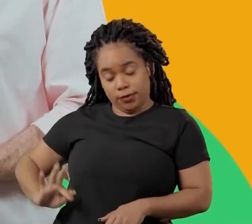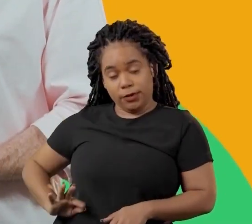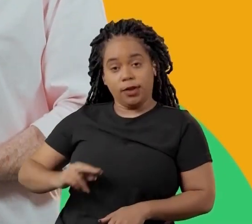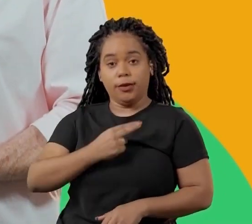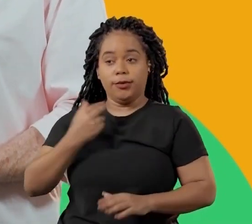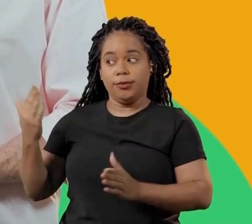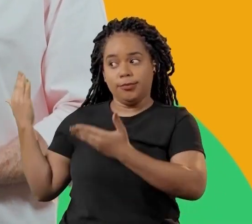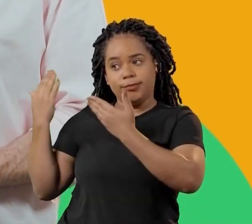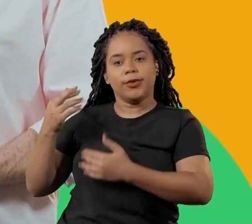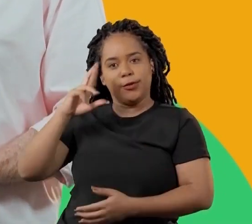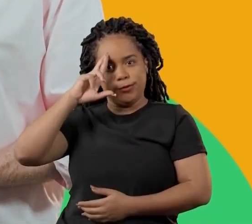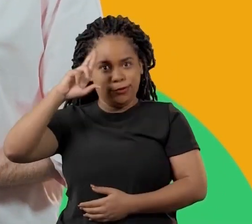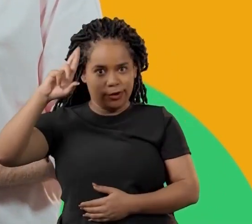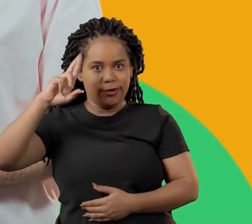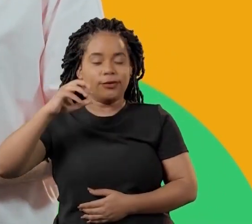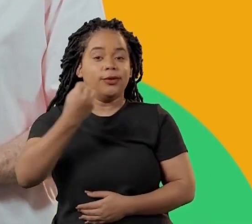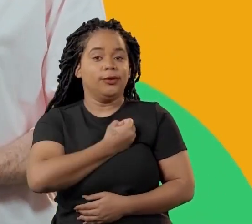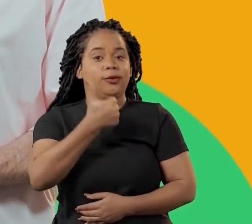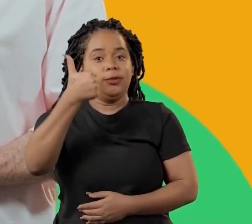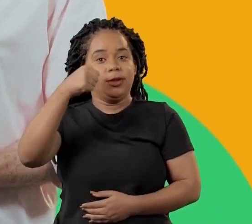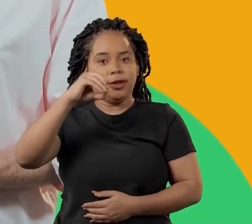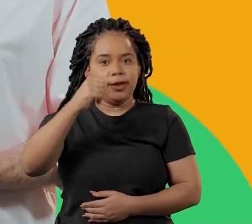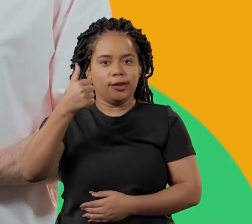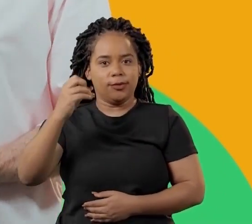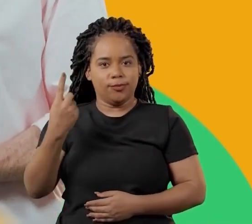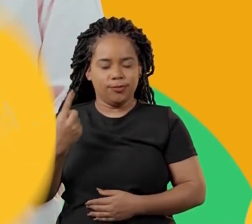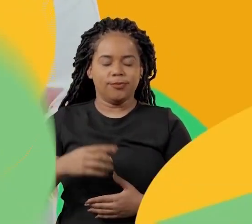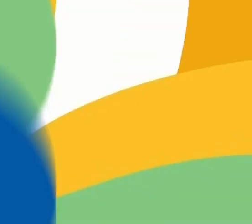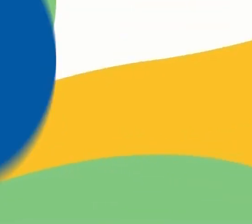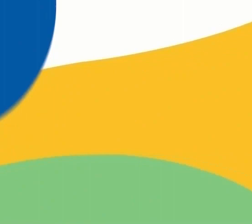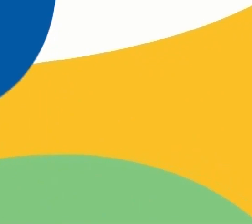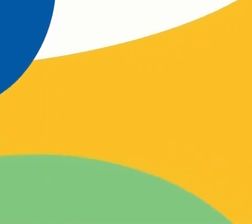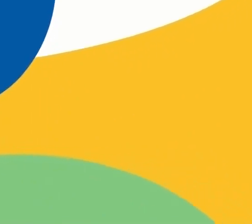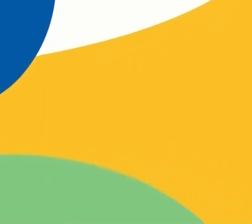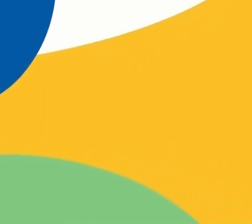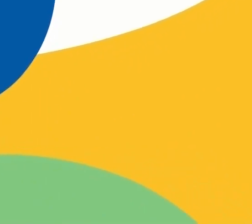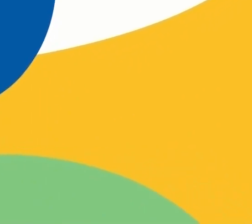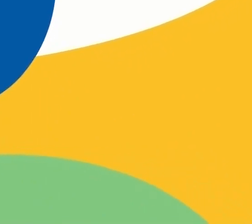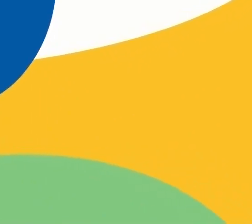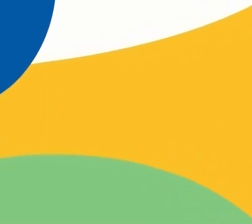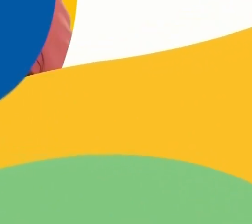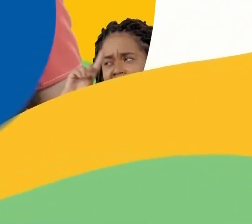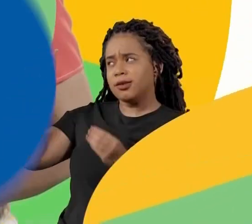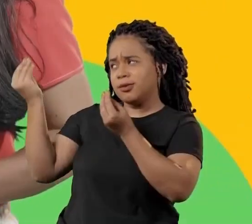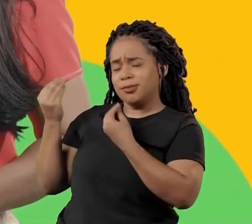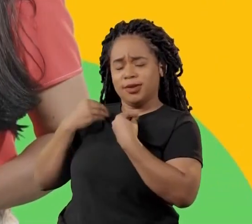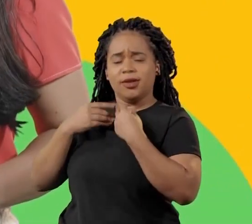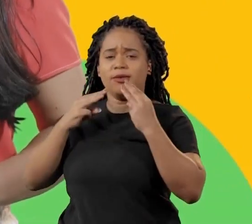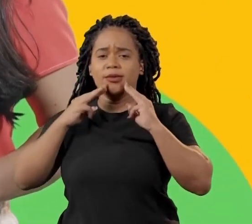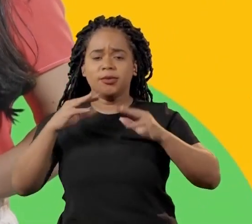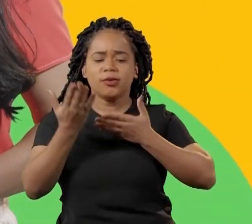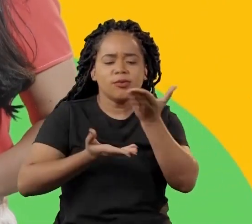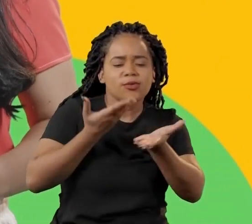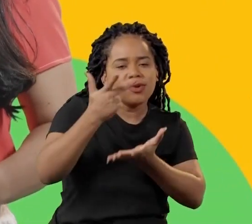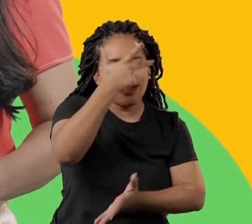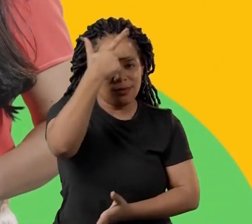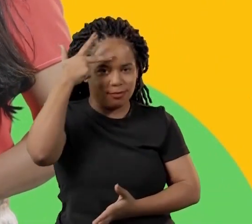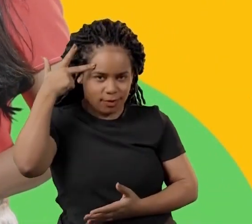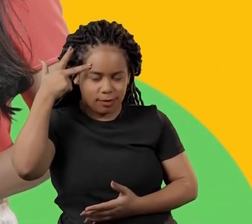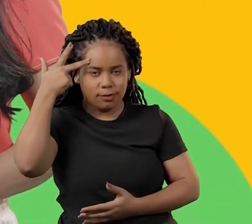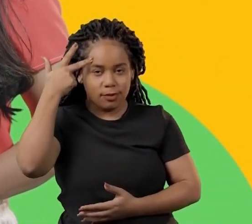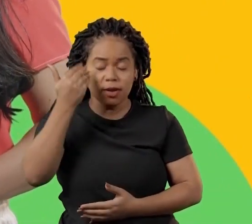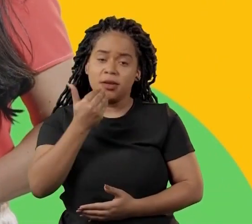federal é Wellington Raulino Xerife, número 1001. É 10! Deus me deu a missão de